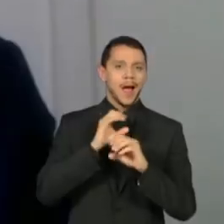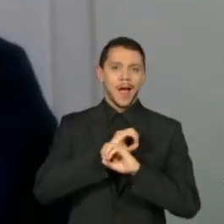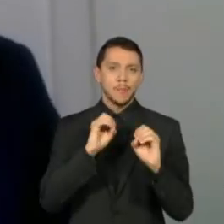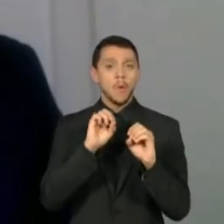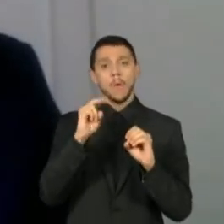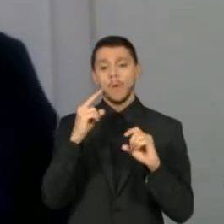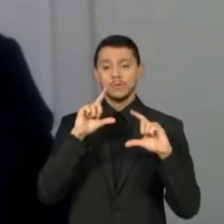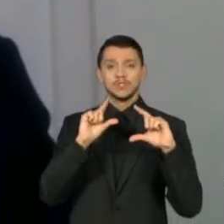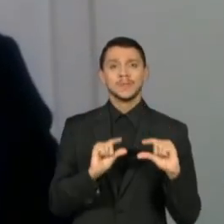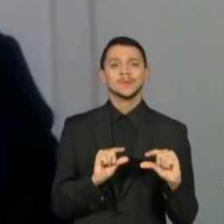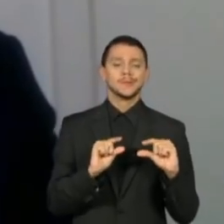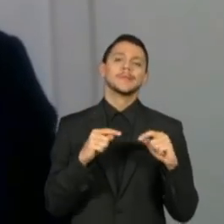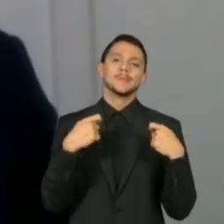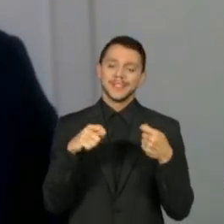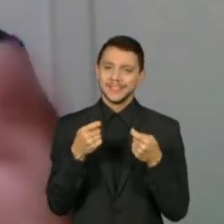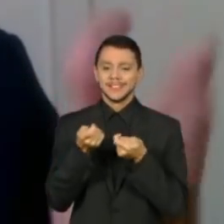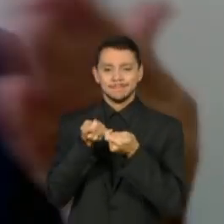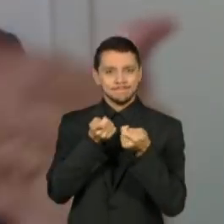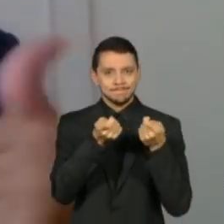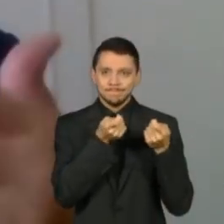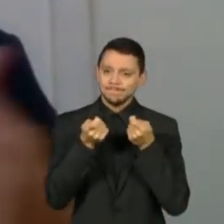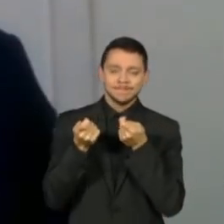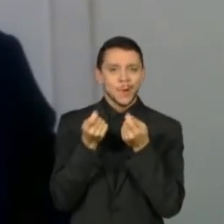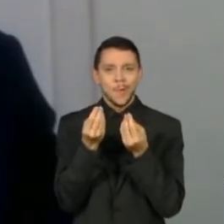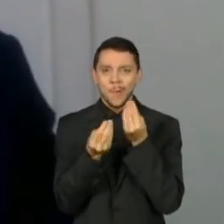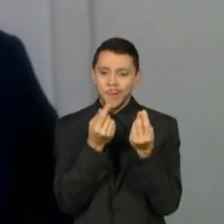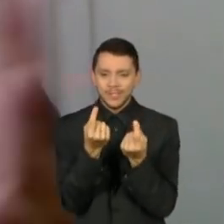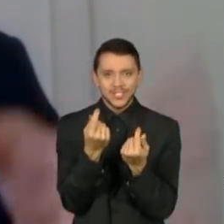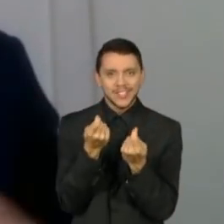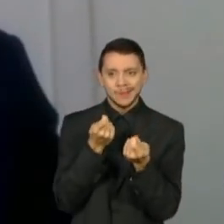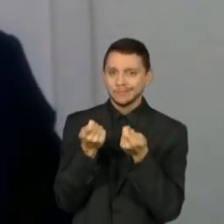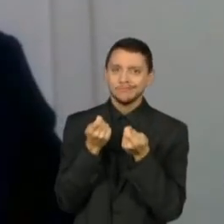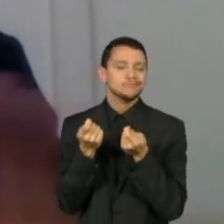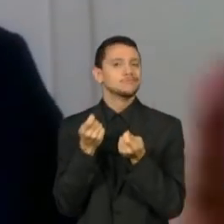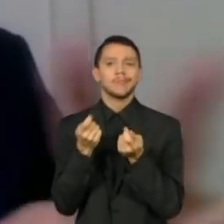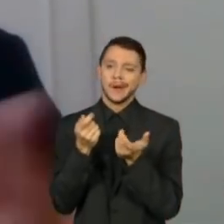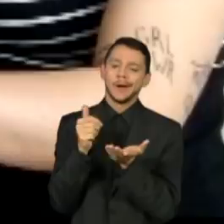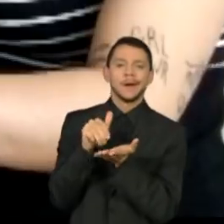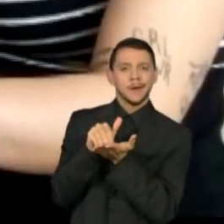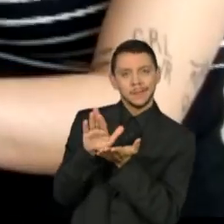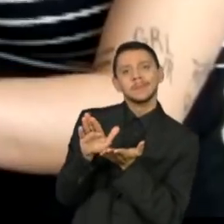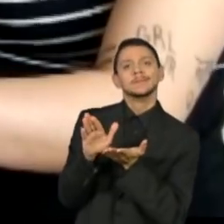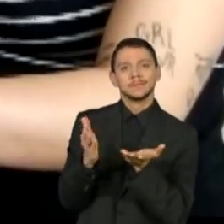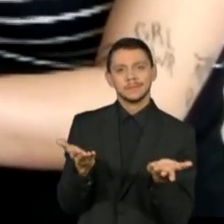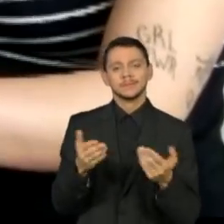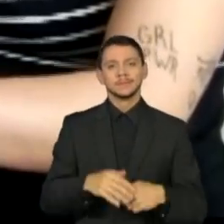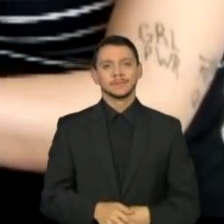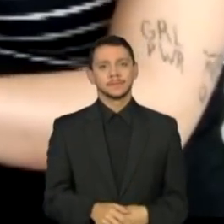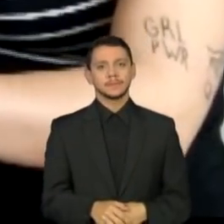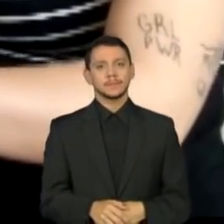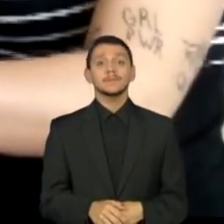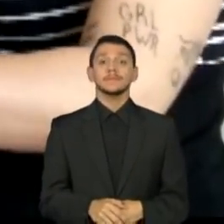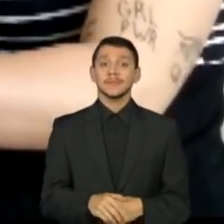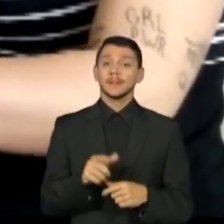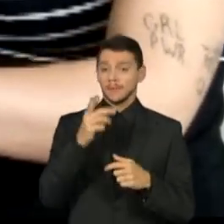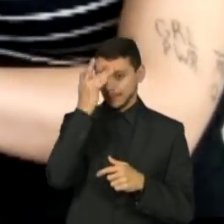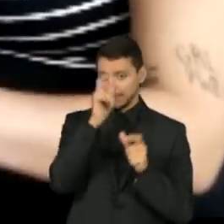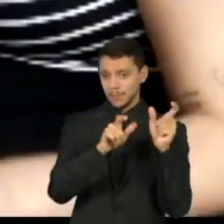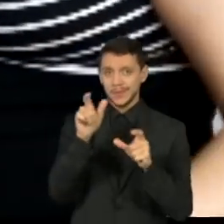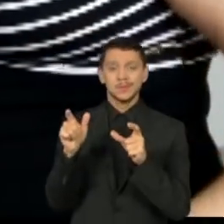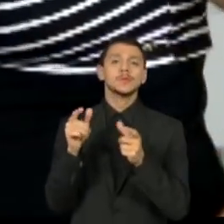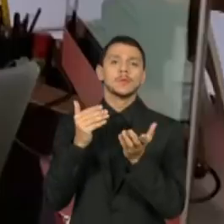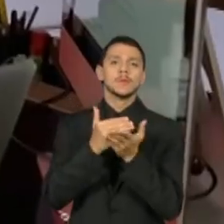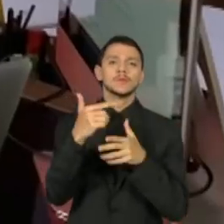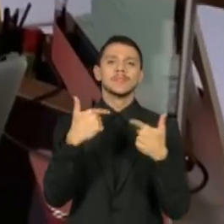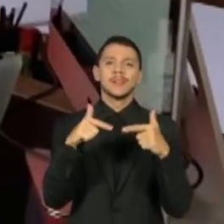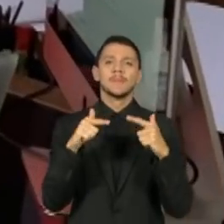o que os obrigou a também fazer cortes nas despesas. Além disso, muita gente que passou a trabalhar em